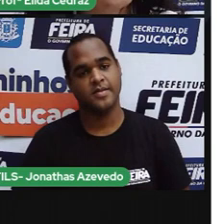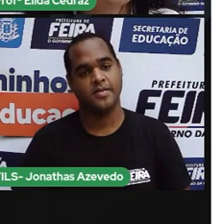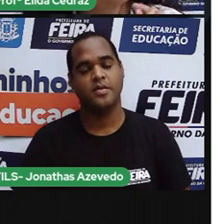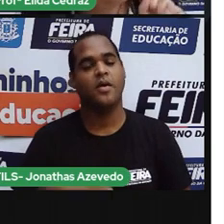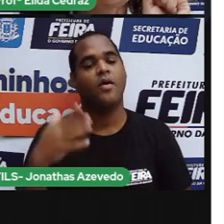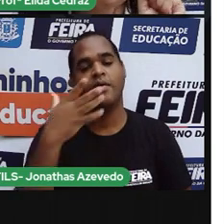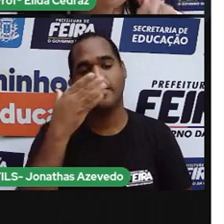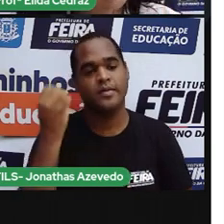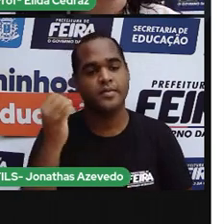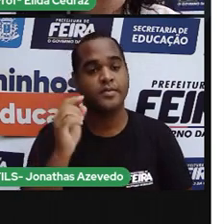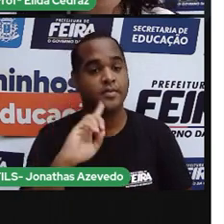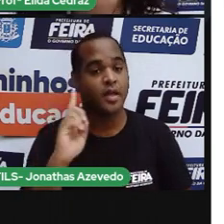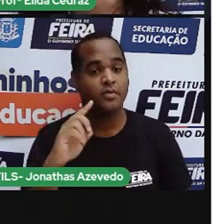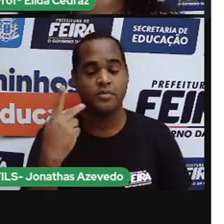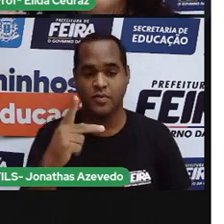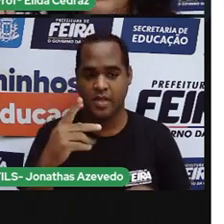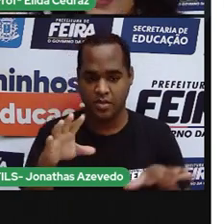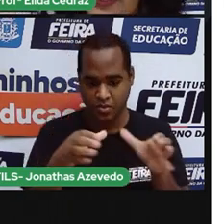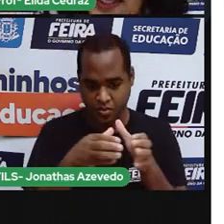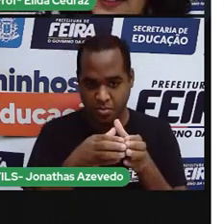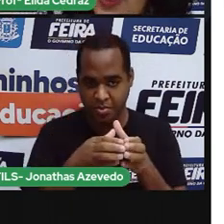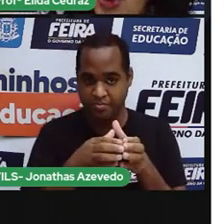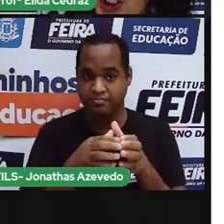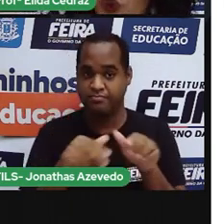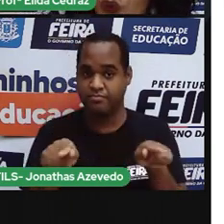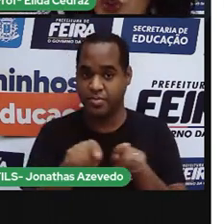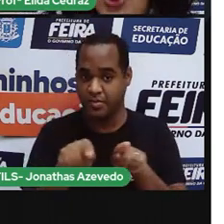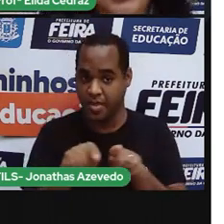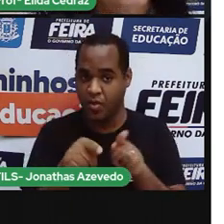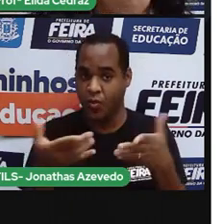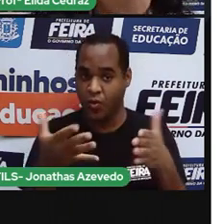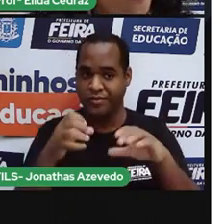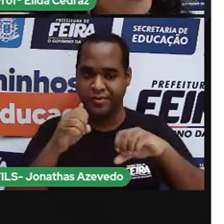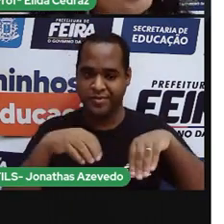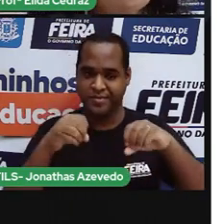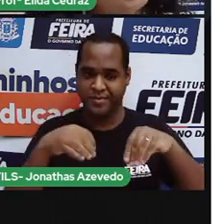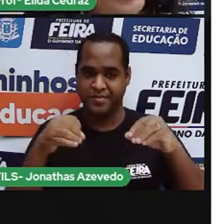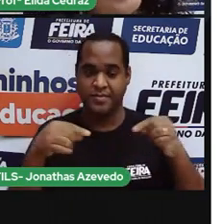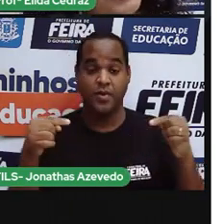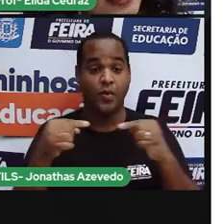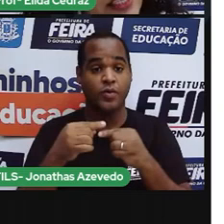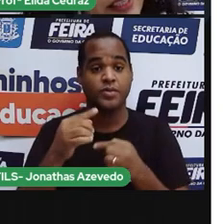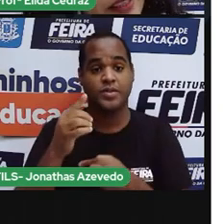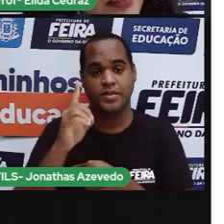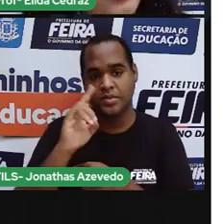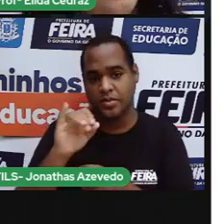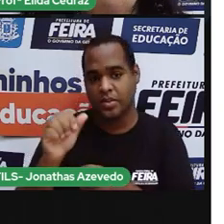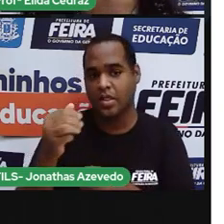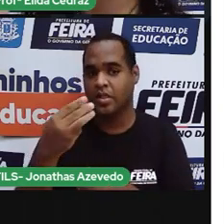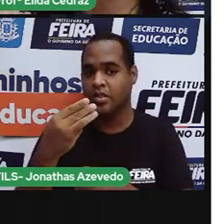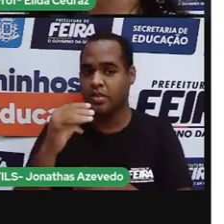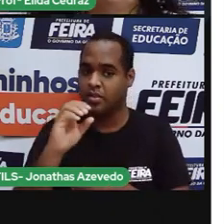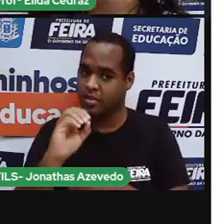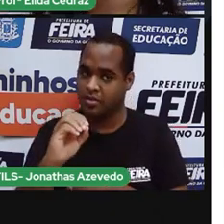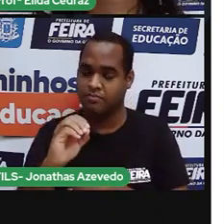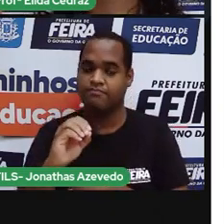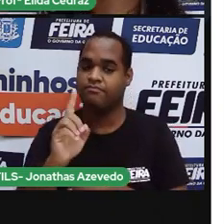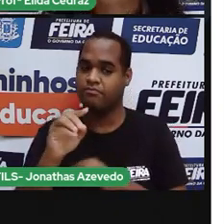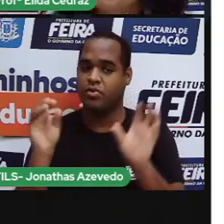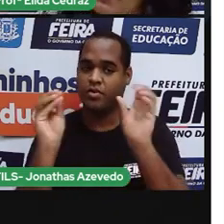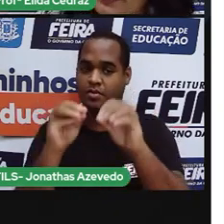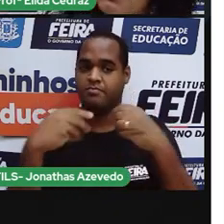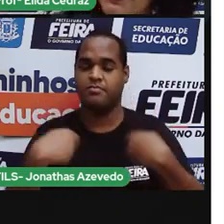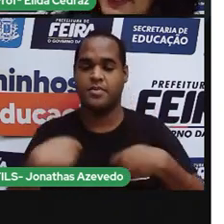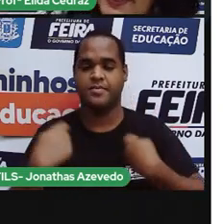esqueça de colocar a sua turma e a data de hoje. Hoje, dia 30. Isso aí.